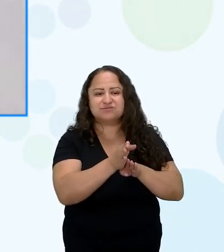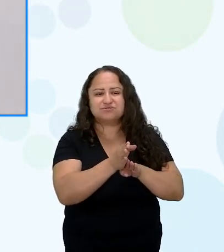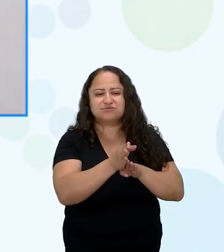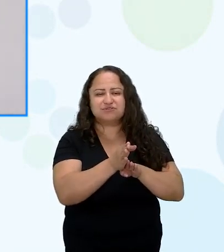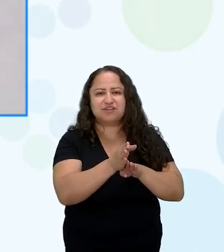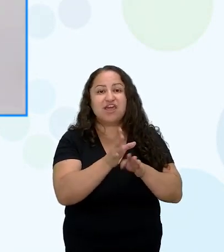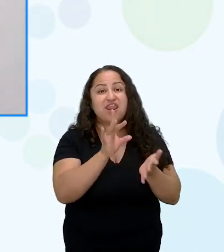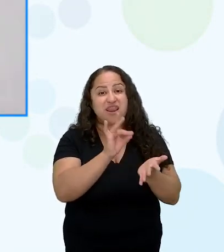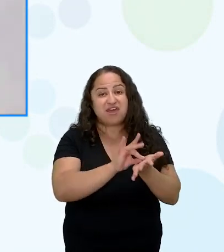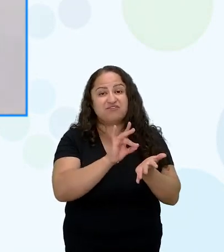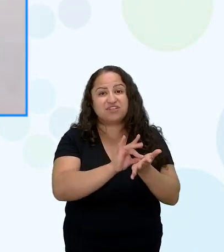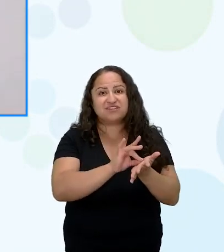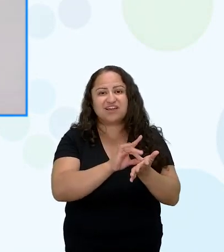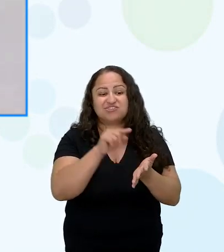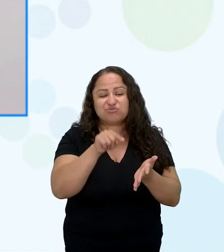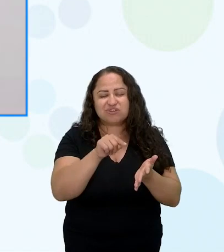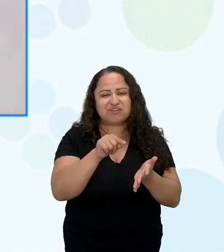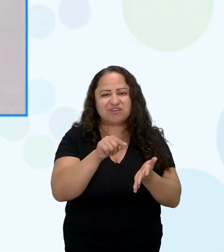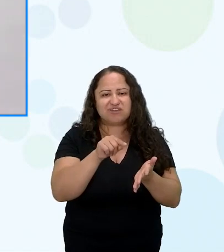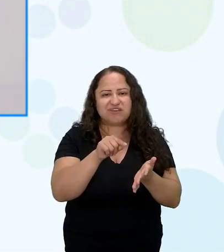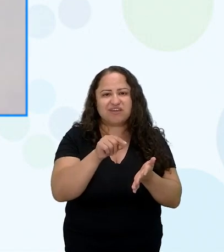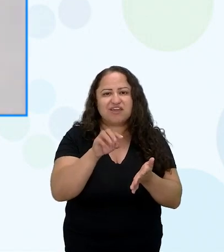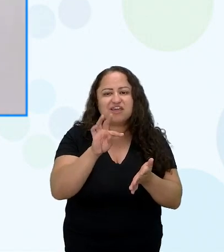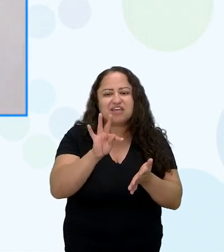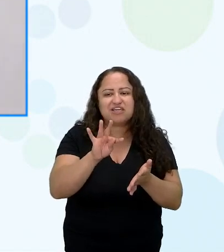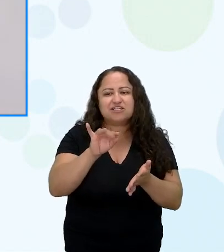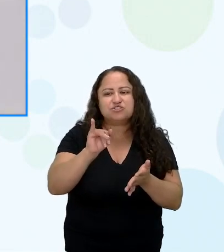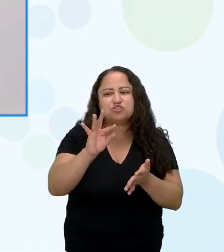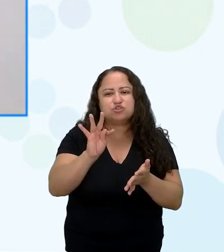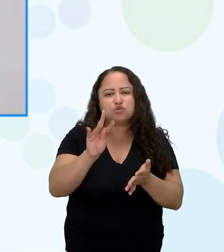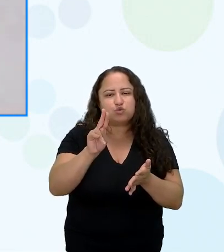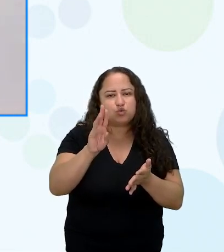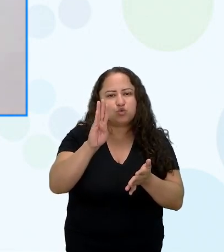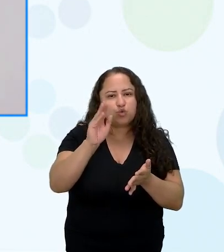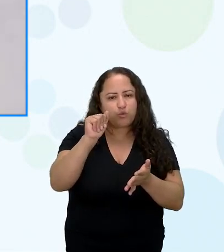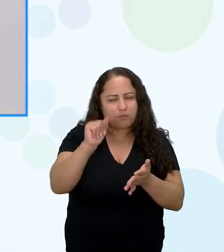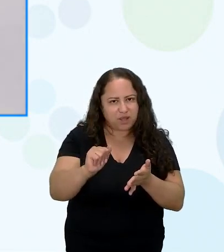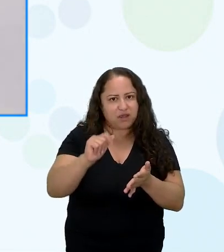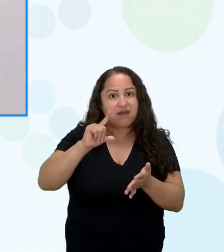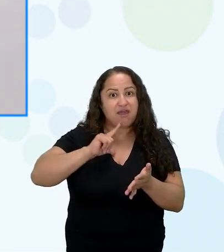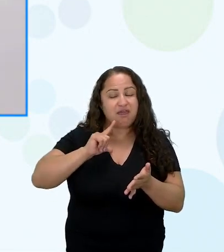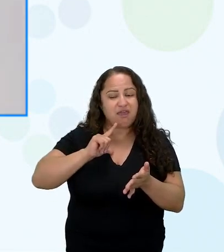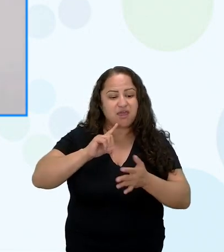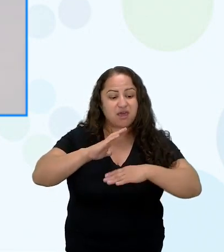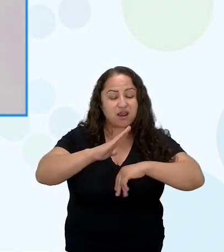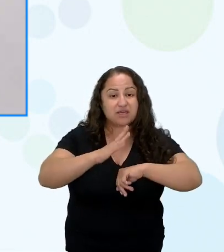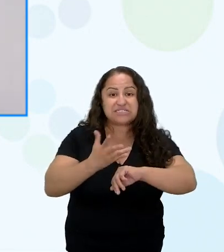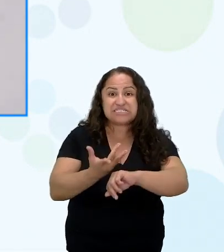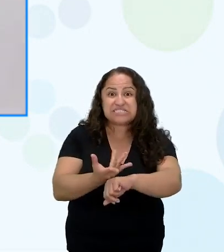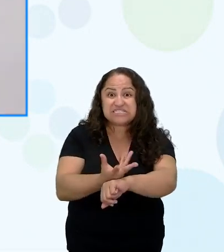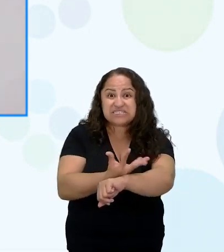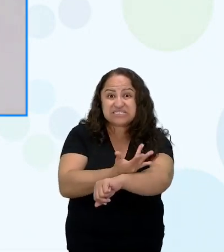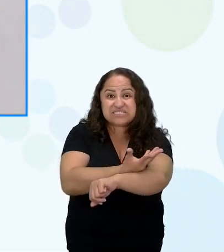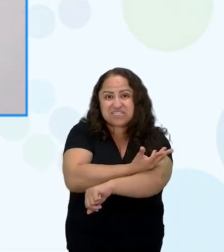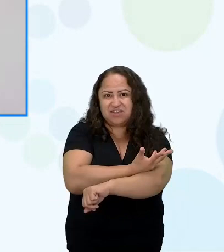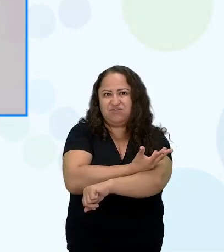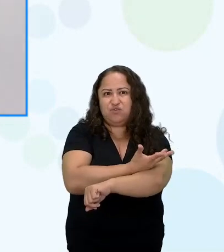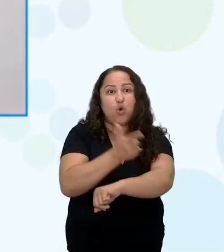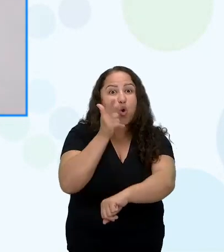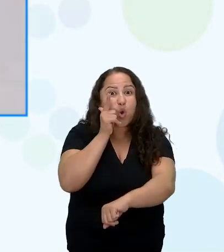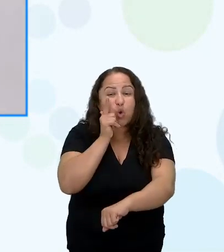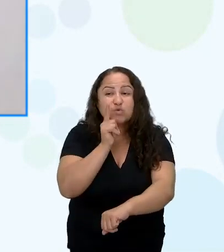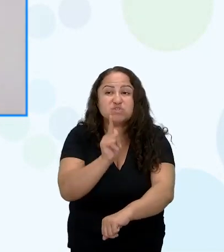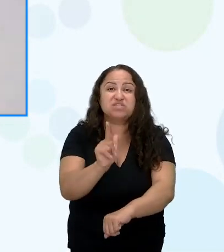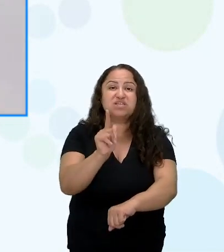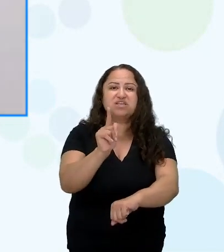sensibilidade pra isso né ela era mediúnica alguma coisa nessa nessa forma então realmente acho